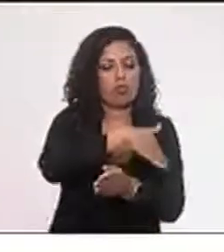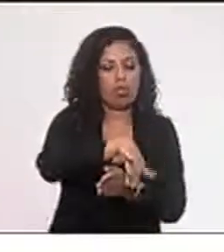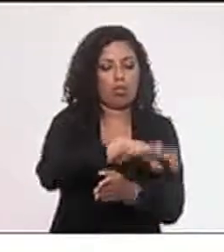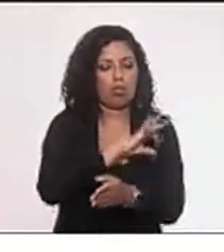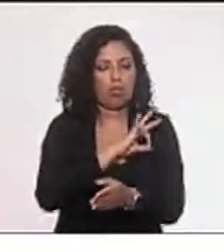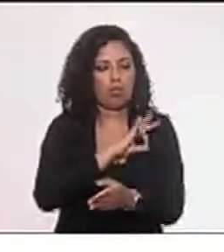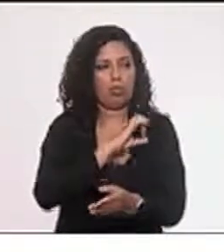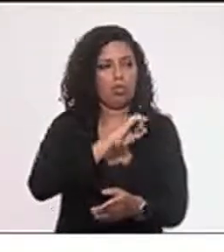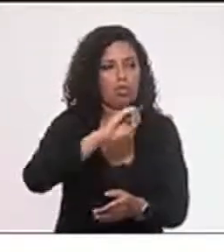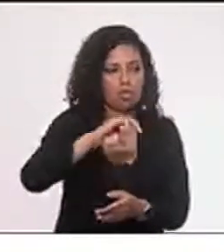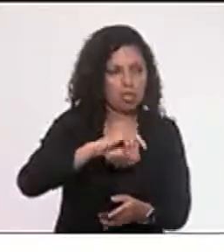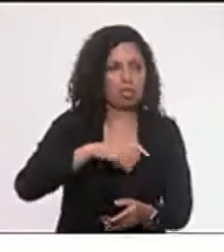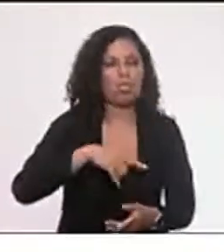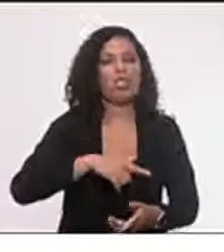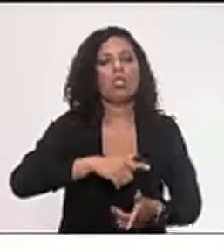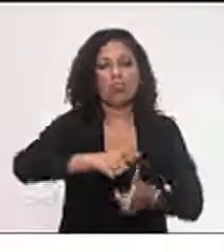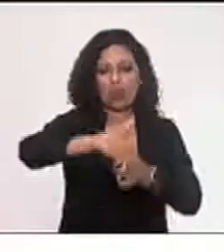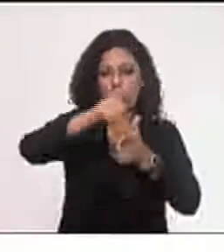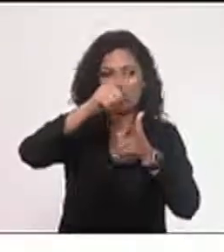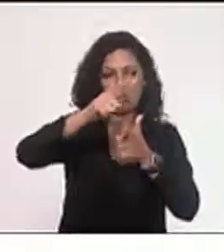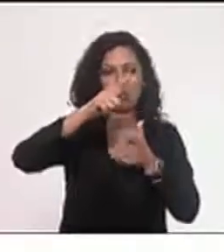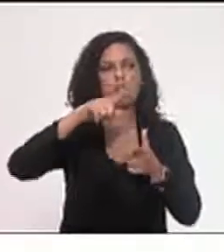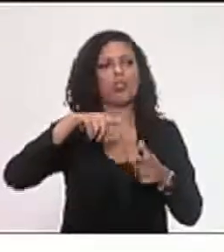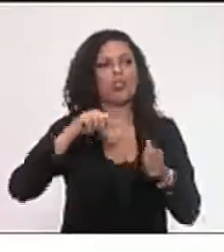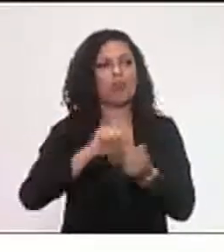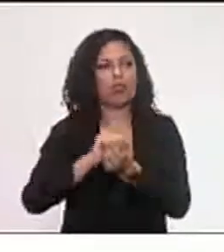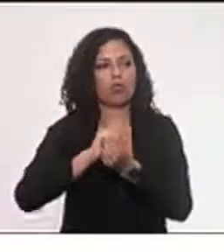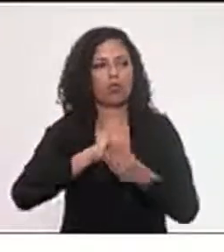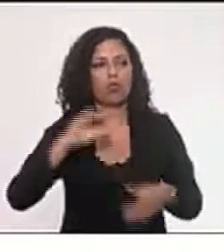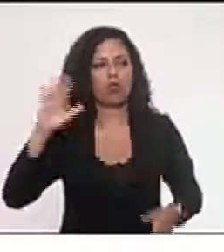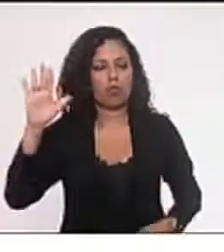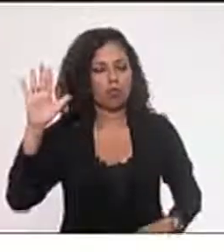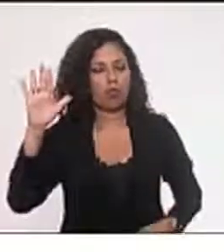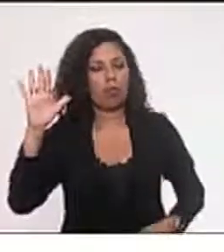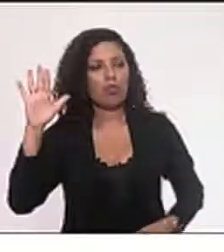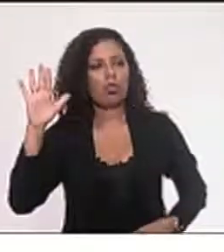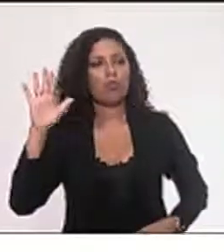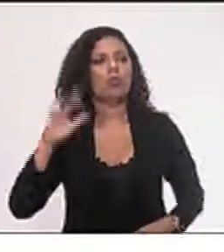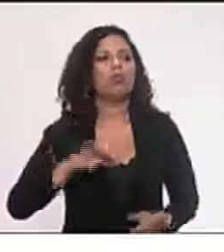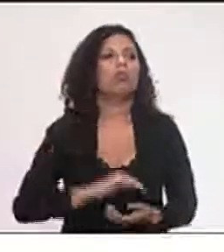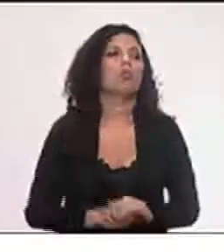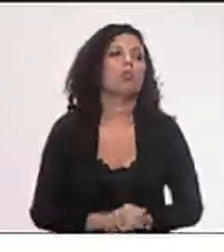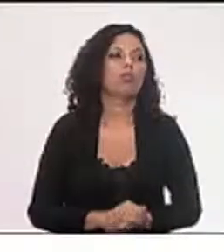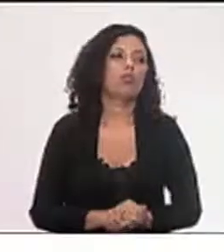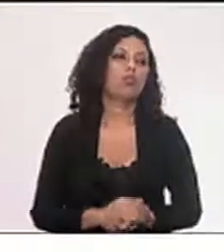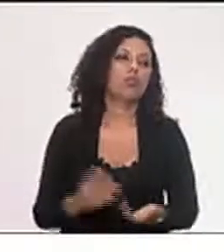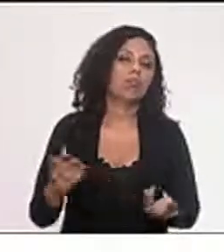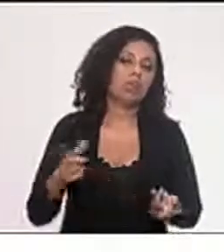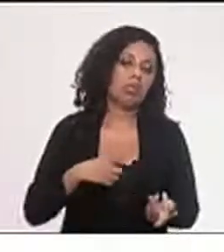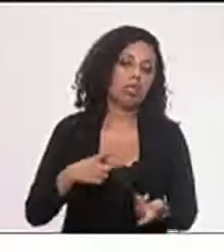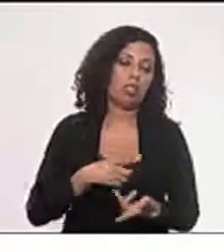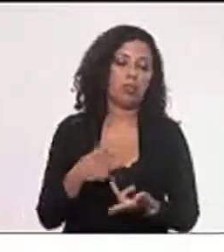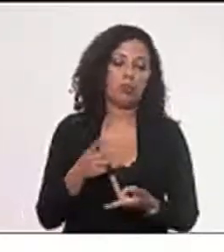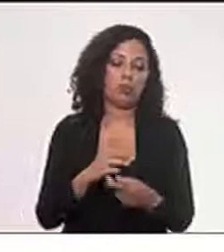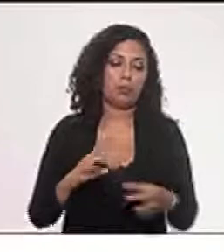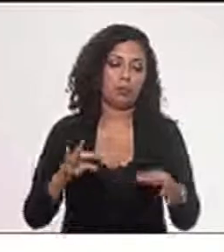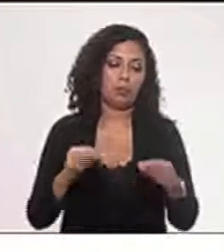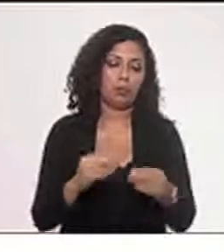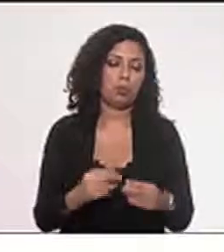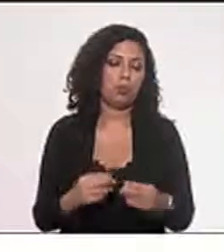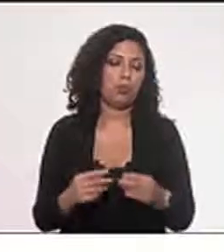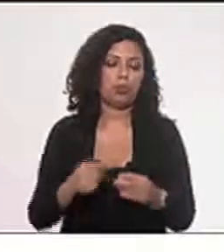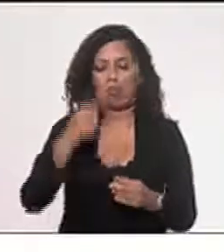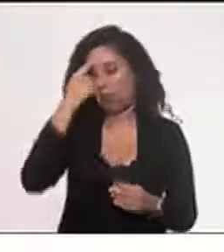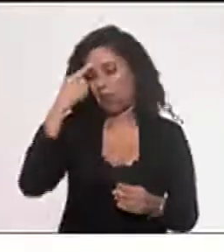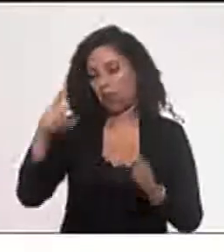trocar tiro, vai trocar tiro na rua com vagabundo, porque eu tenho porte de arma para isso. Então, tem todos os tipos de deputado.